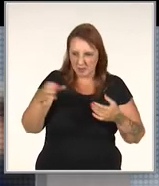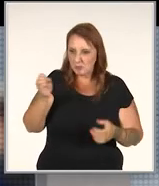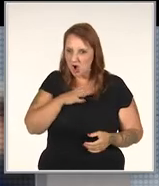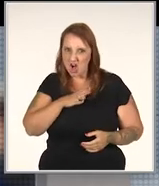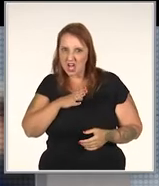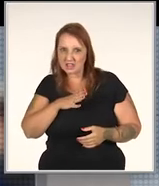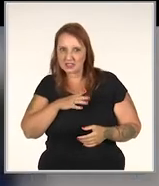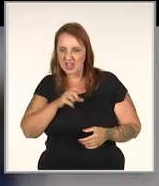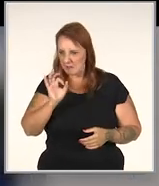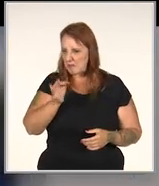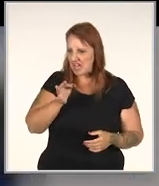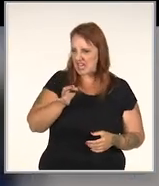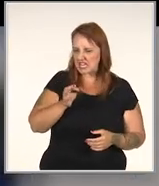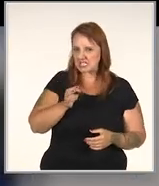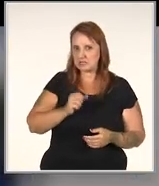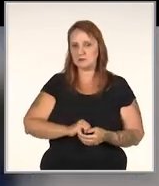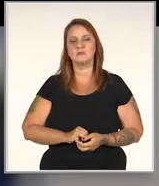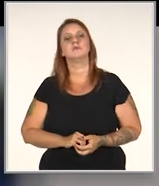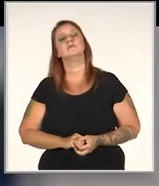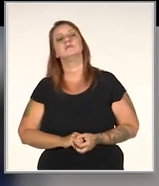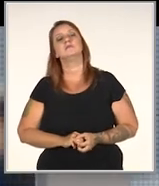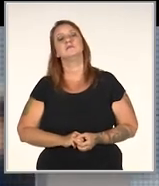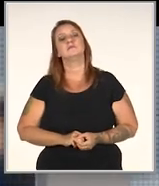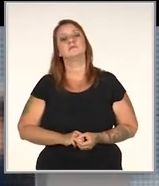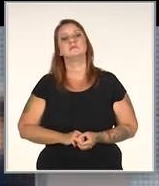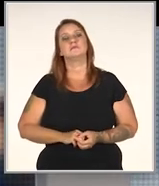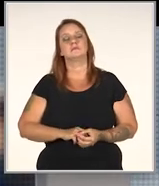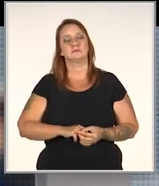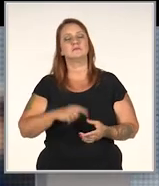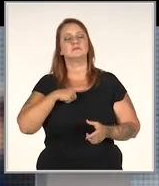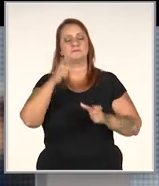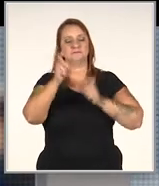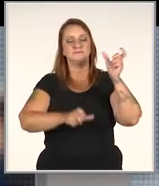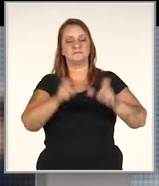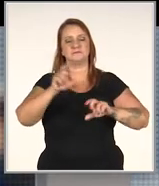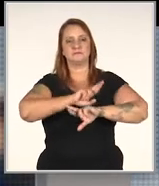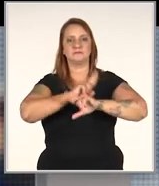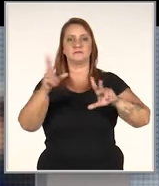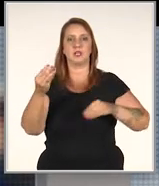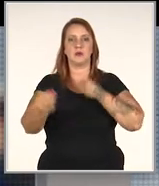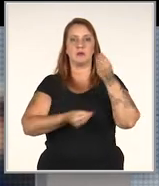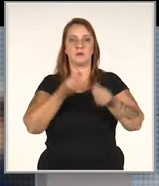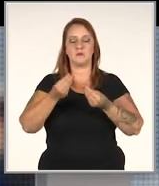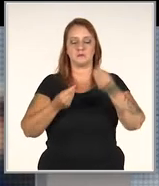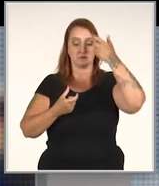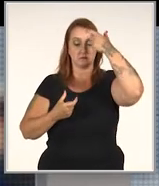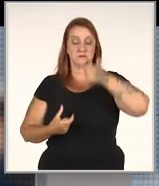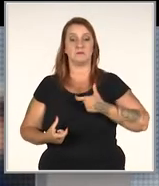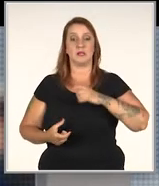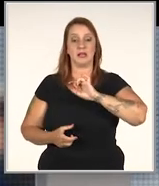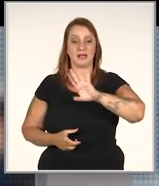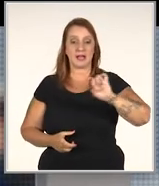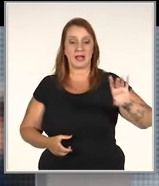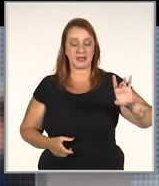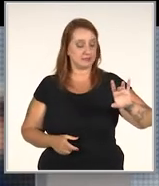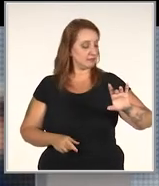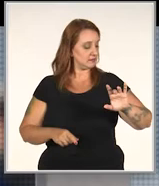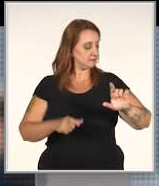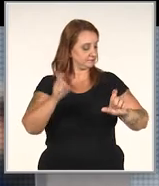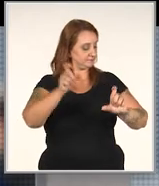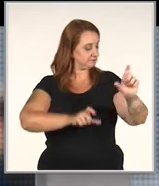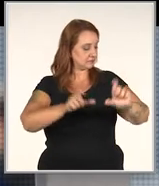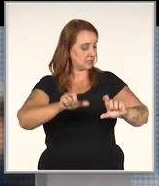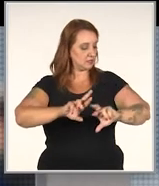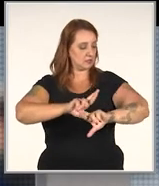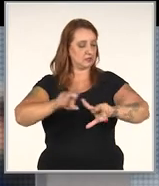Será que está na moda? Será que é isso mesmo? Mas e aí? A gente tem perfis diferentes, e como se posicionar para cada um desses